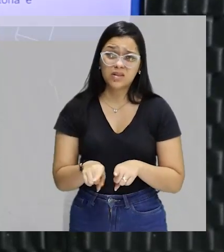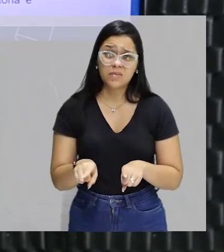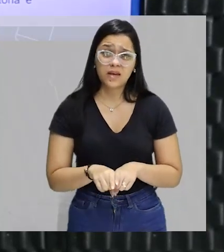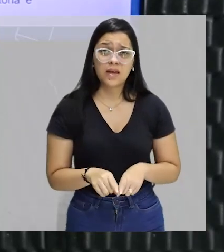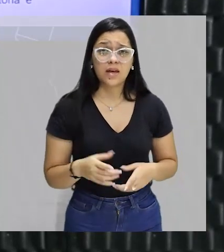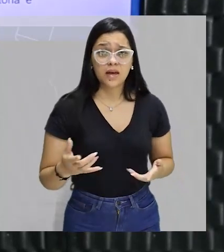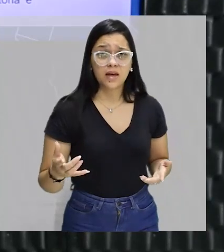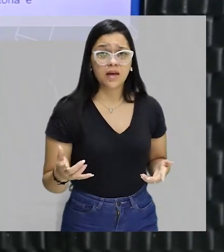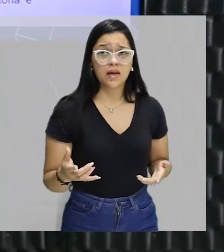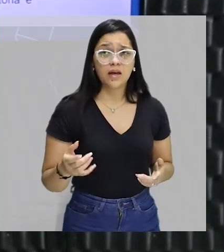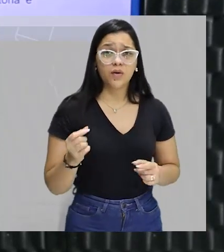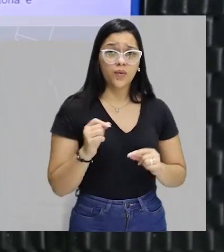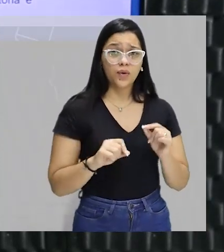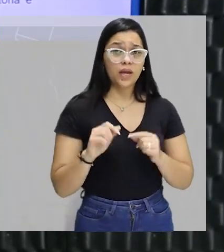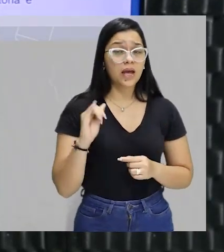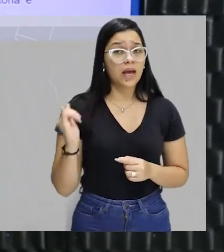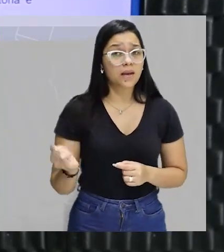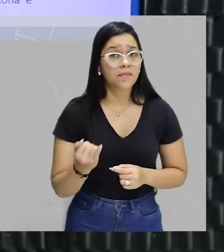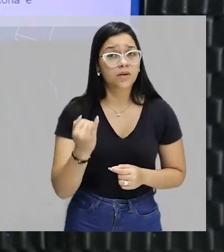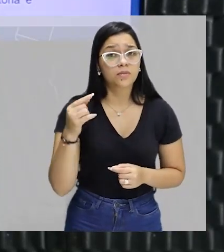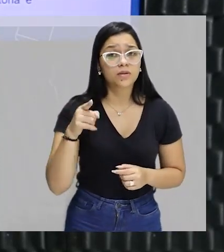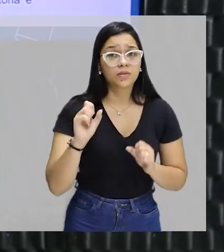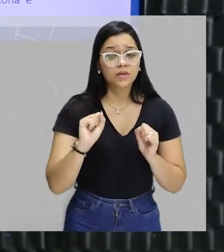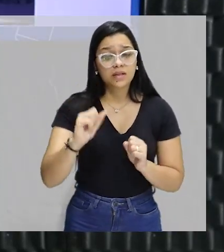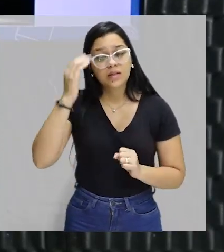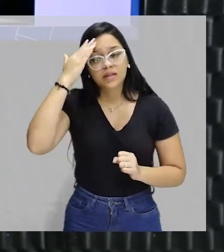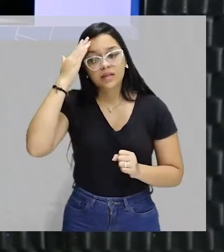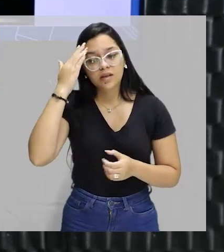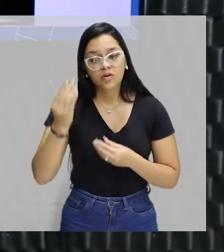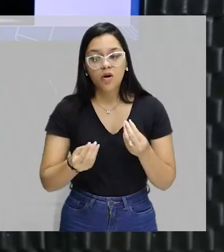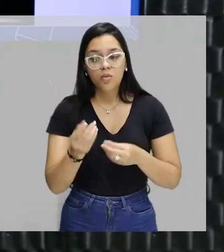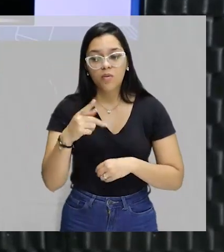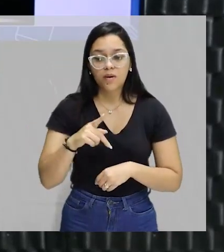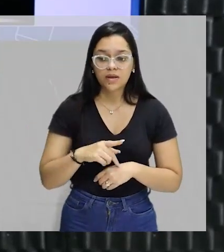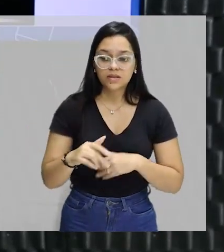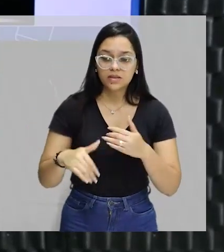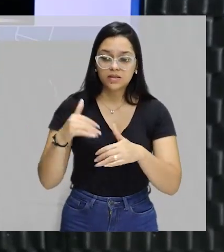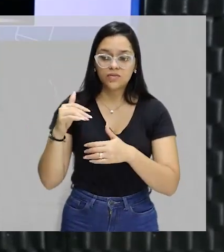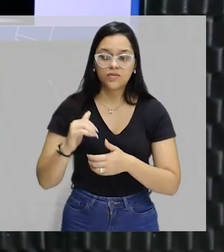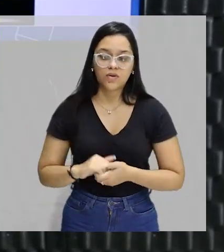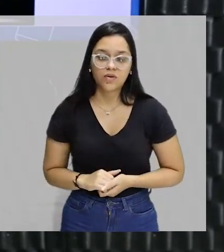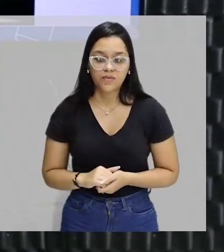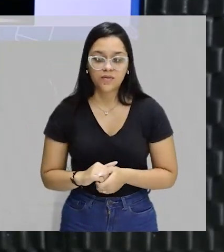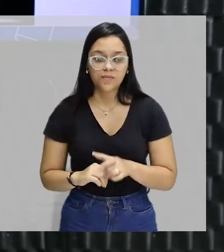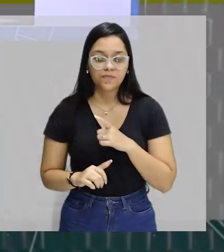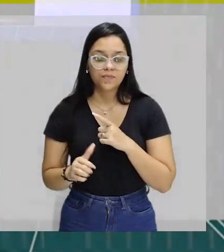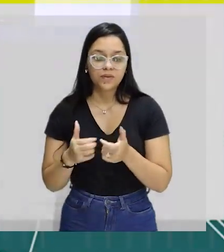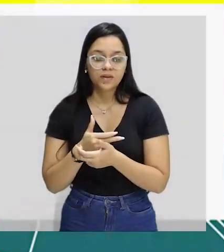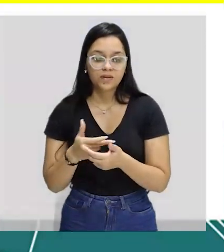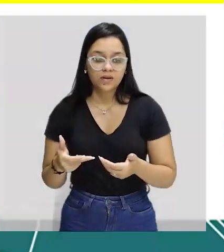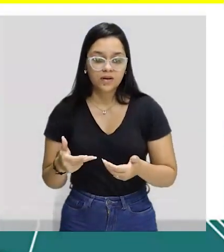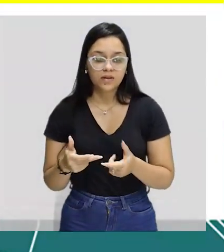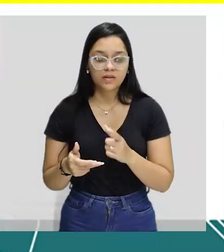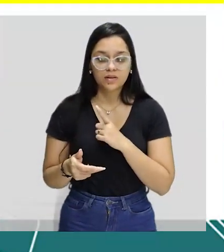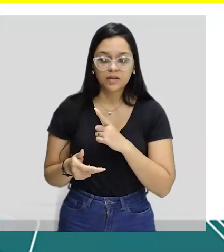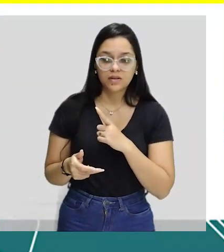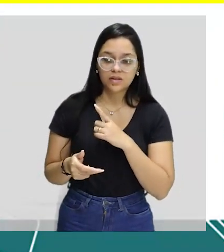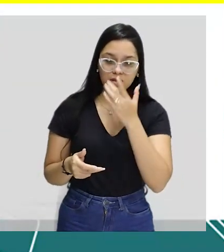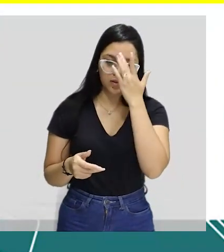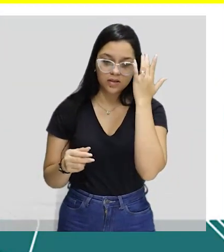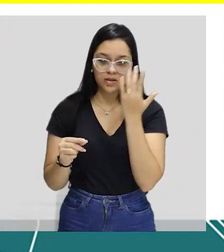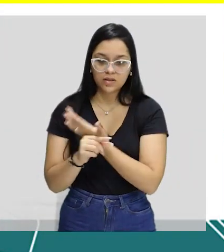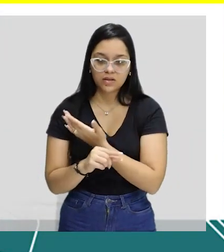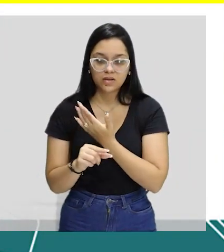extremamente importante para você entender como o país se desenvolve. Hoje, a gente tem uma série de produções de autores